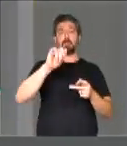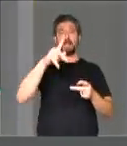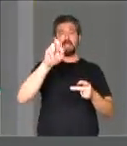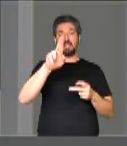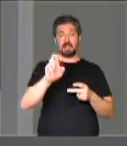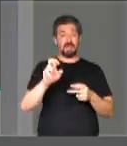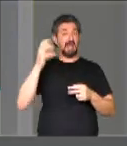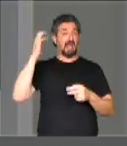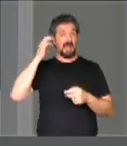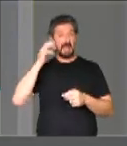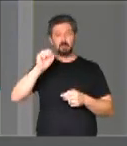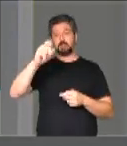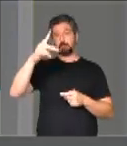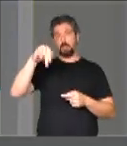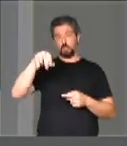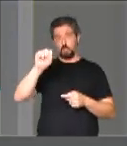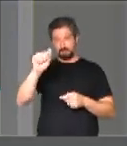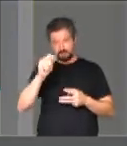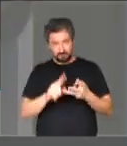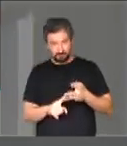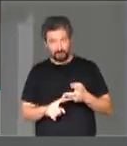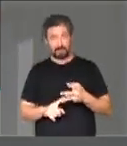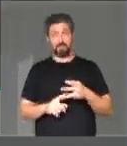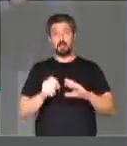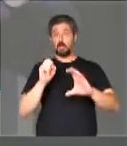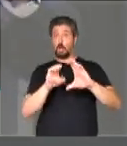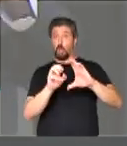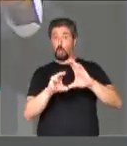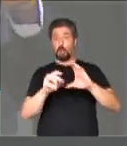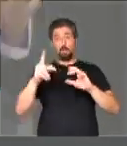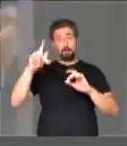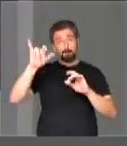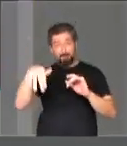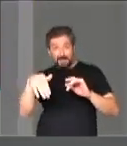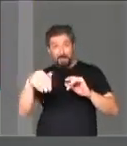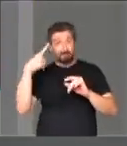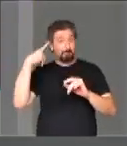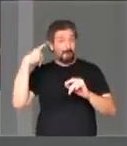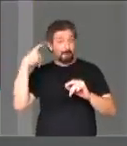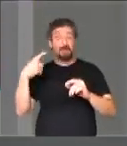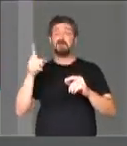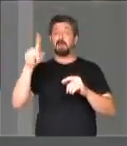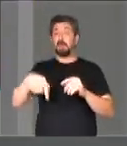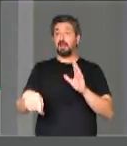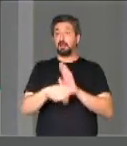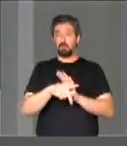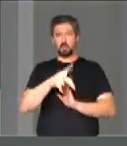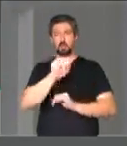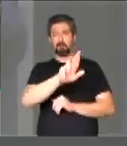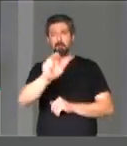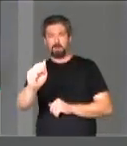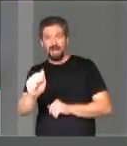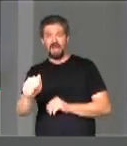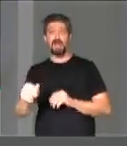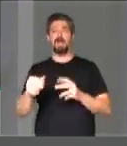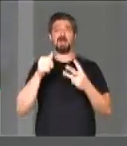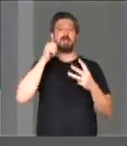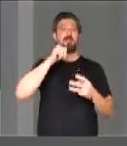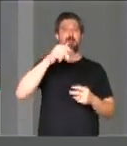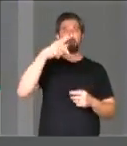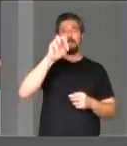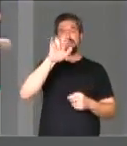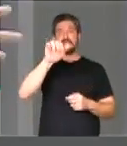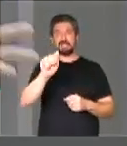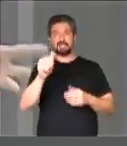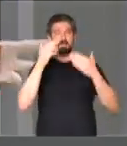FM do seu Ricardo Espinosa, a Rede Globo, plim, plim, lá do Gustavo Parra, da Patrícia